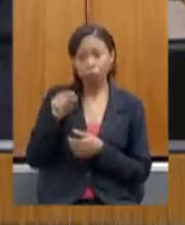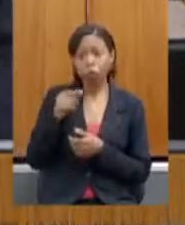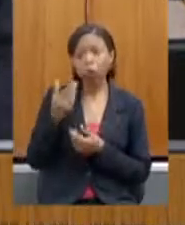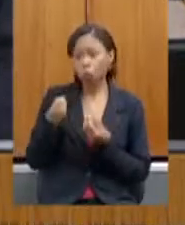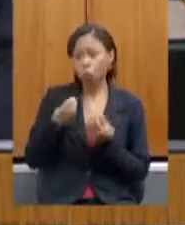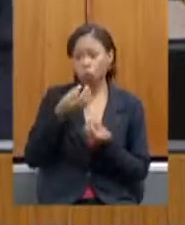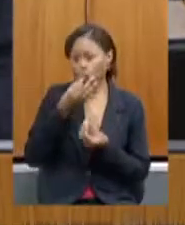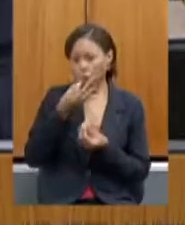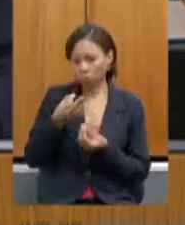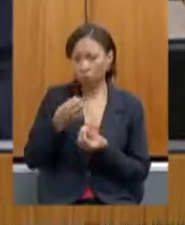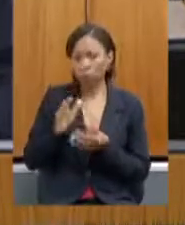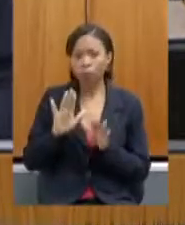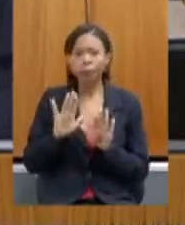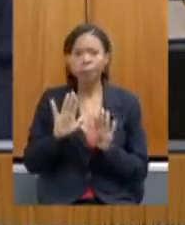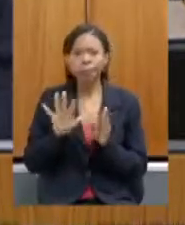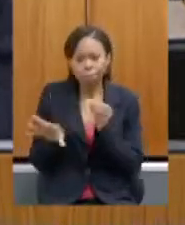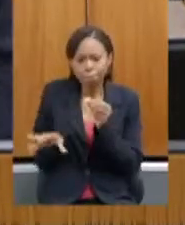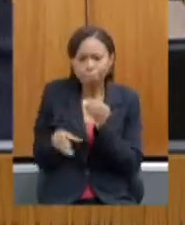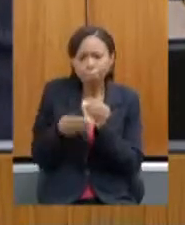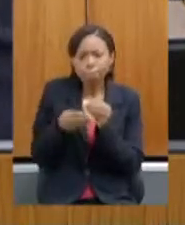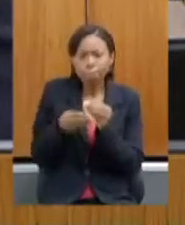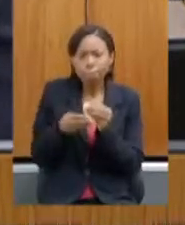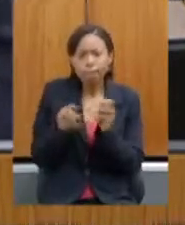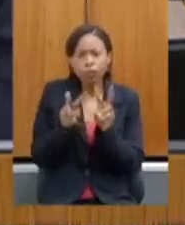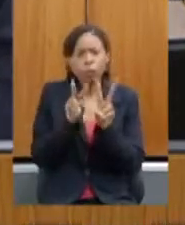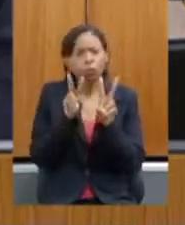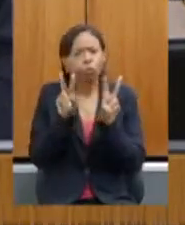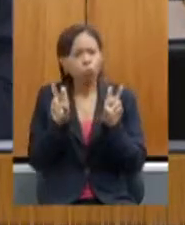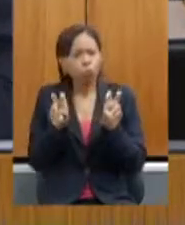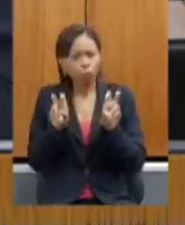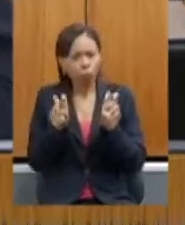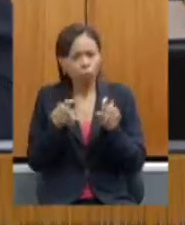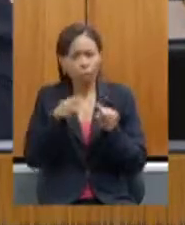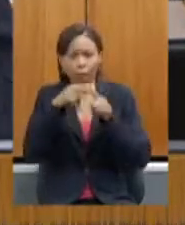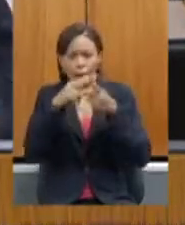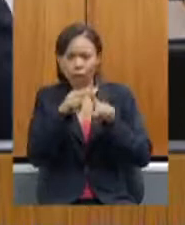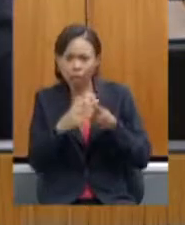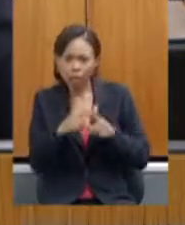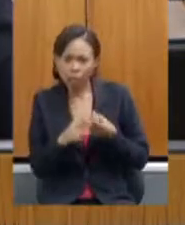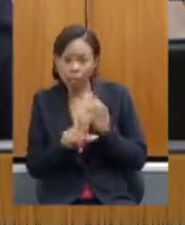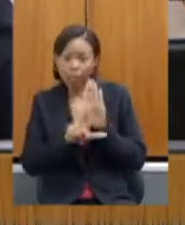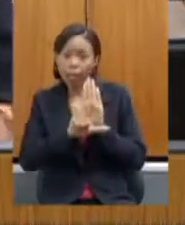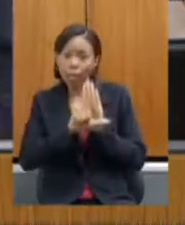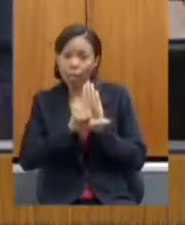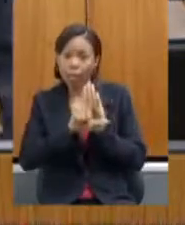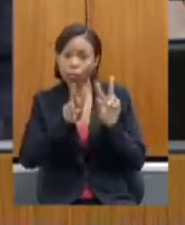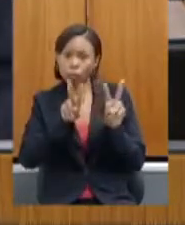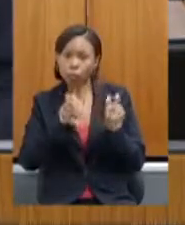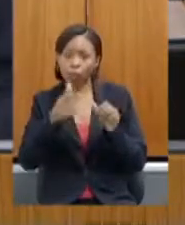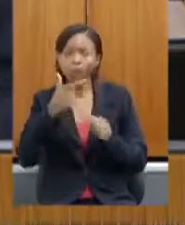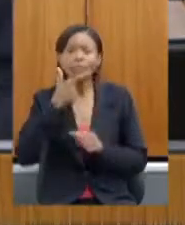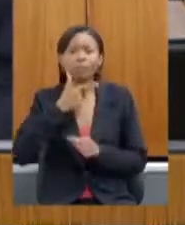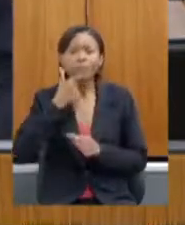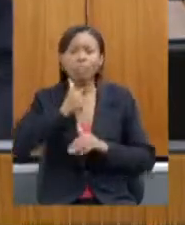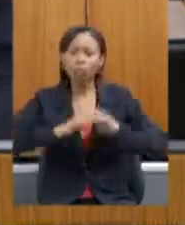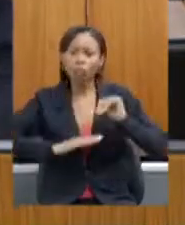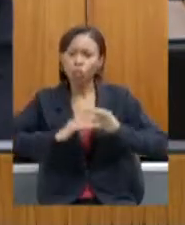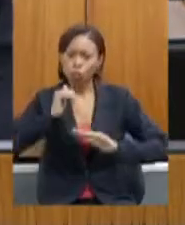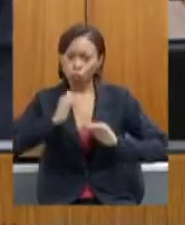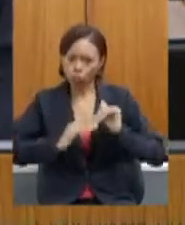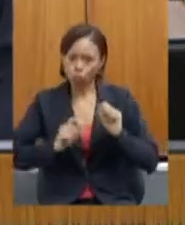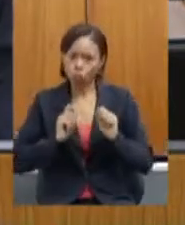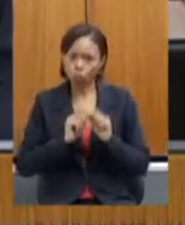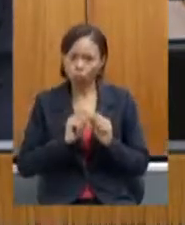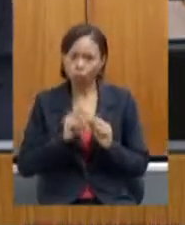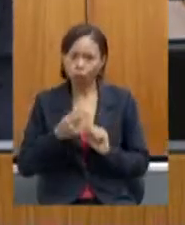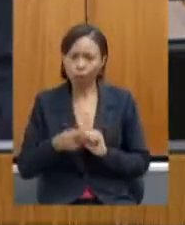só fazendo um complemento a essa questão da regulamentação da lei dos queijos minas artesanais no nosso decreto e